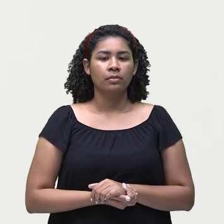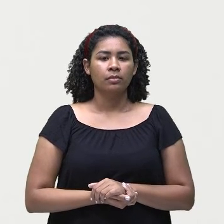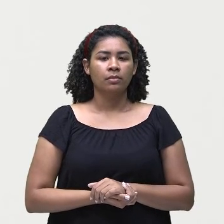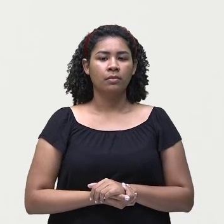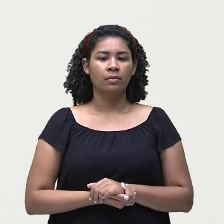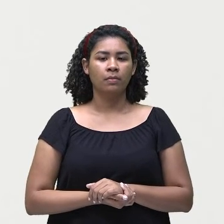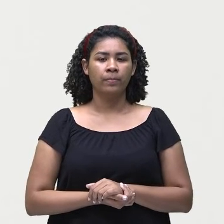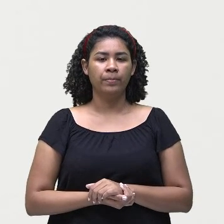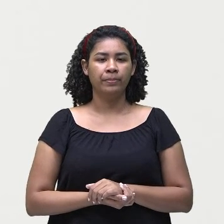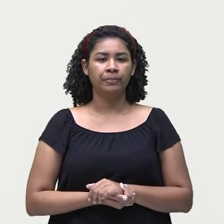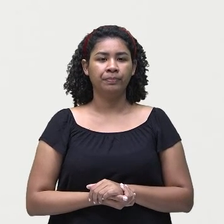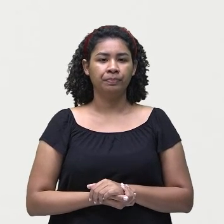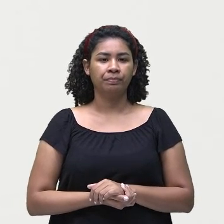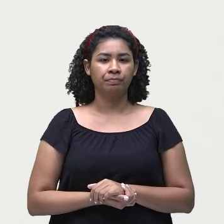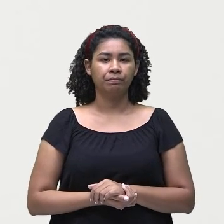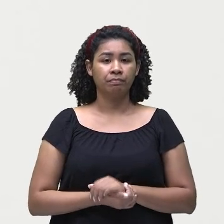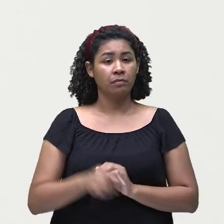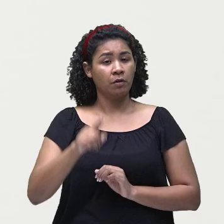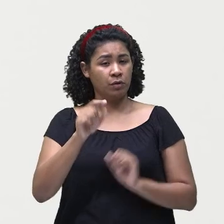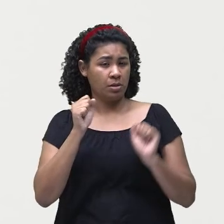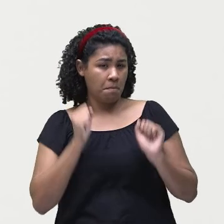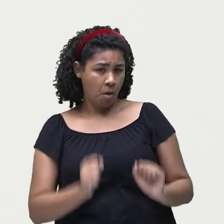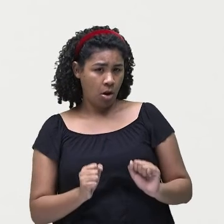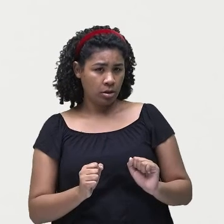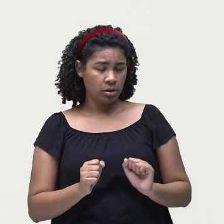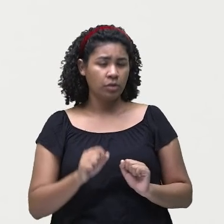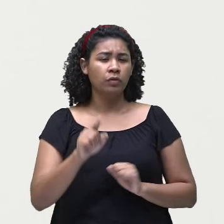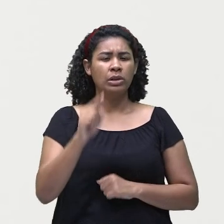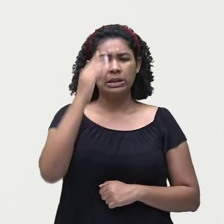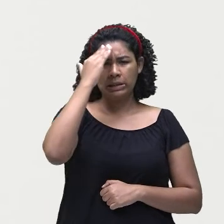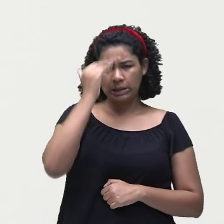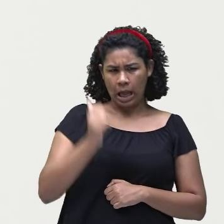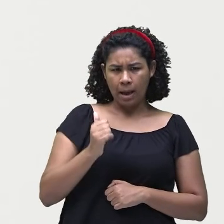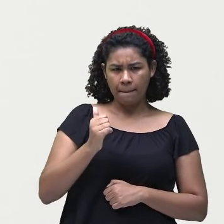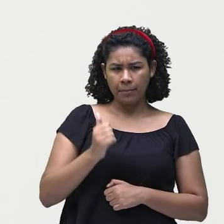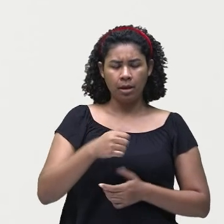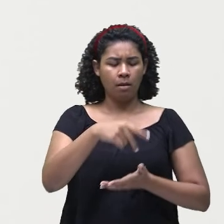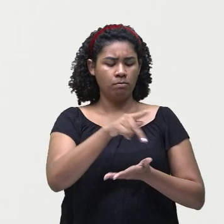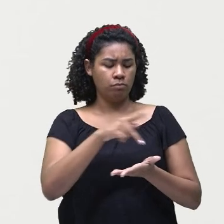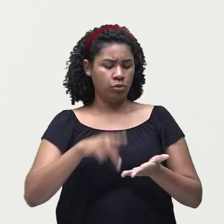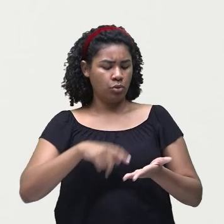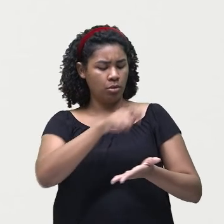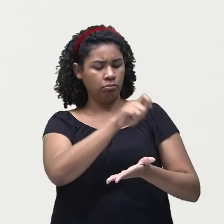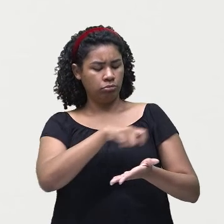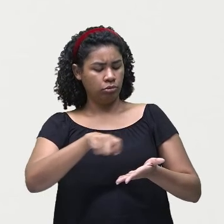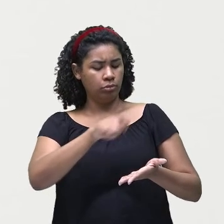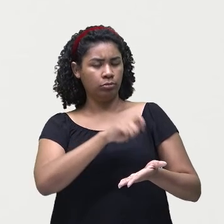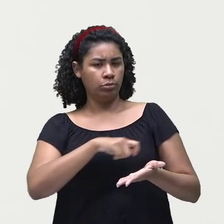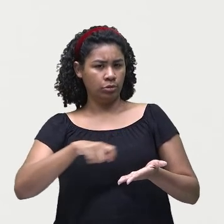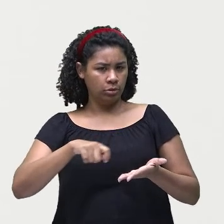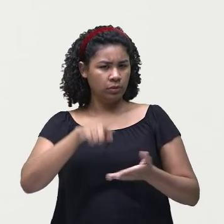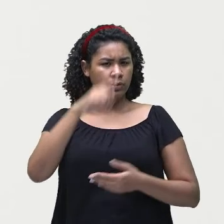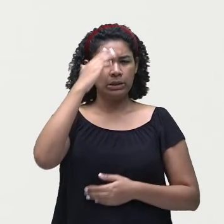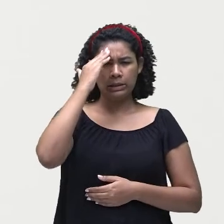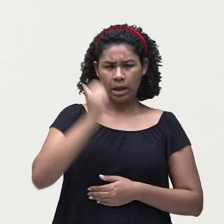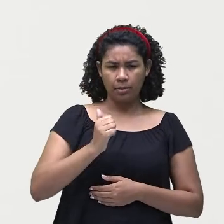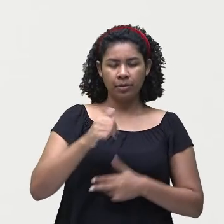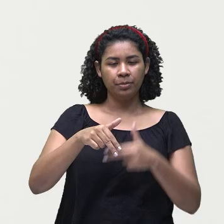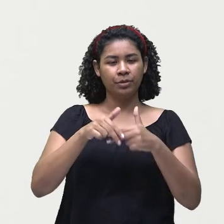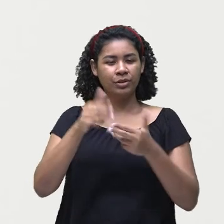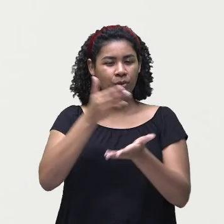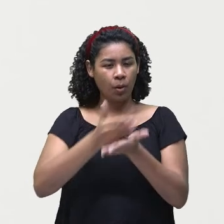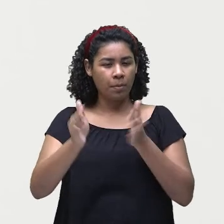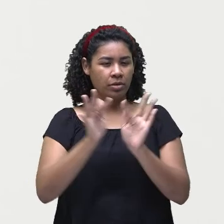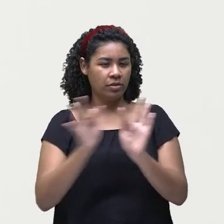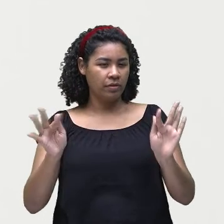Você pode, você sabe escrever poemas, mas olha só aqui. O can, aqui na frente da frase, né?